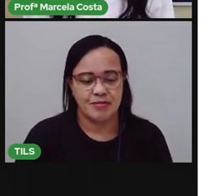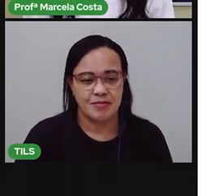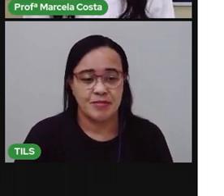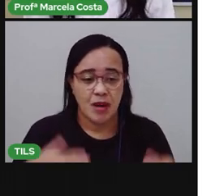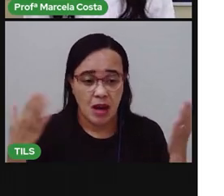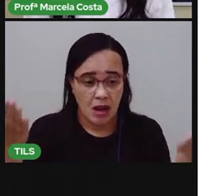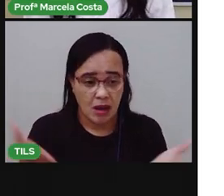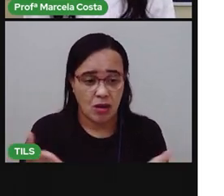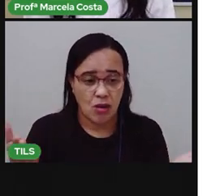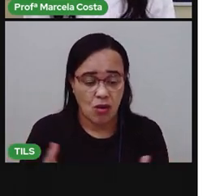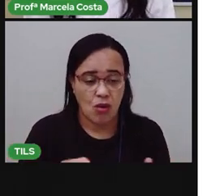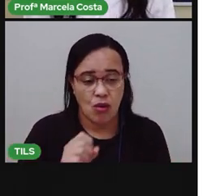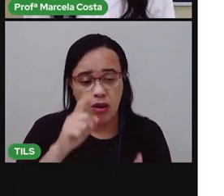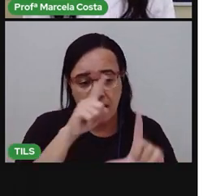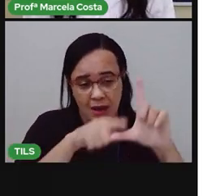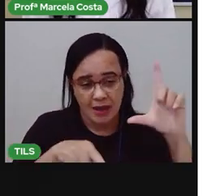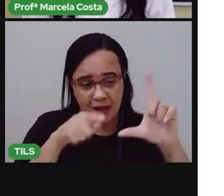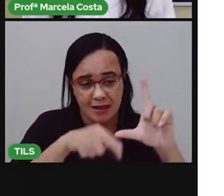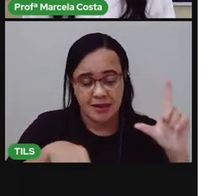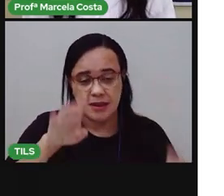Agora, a letra B.